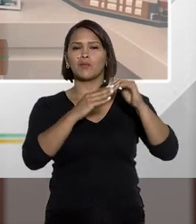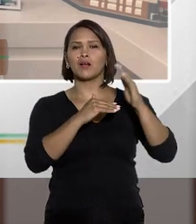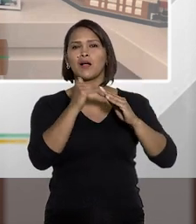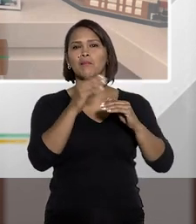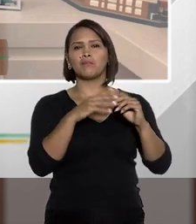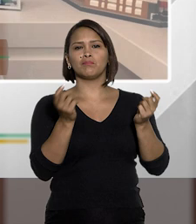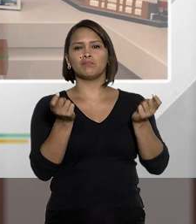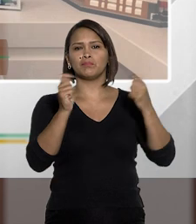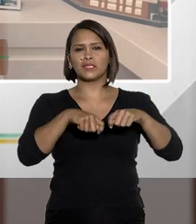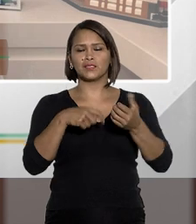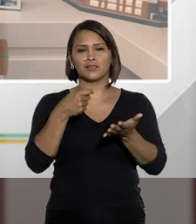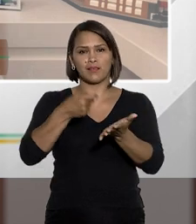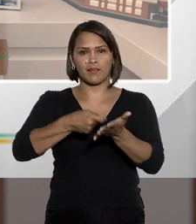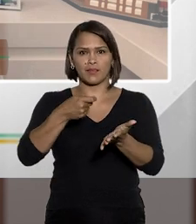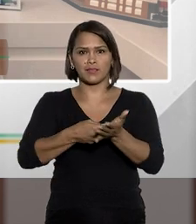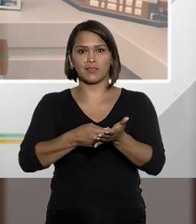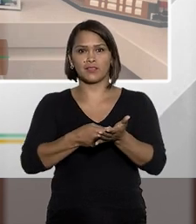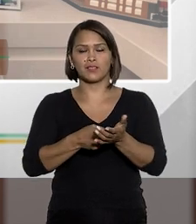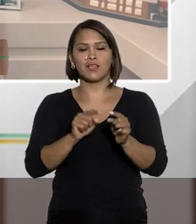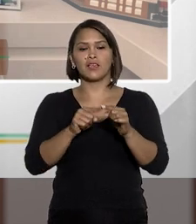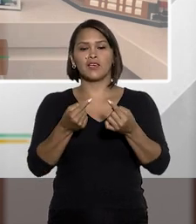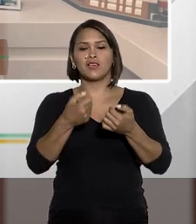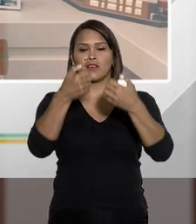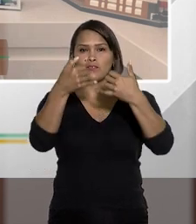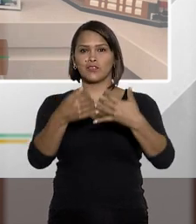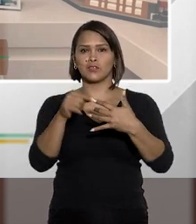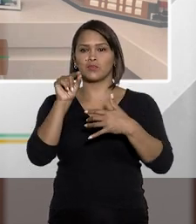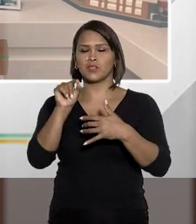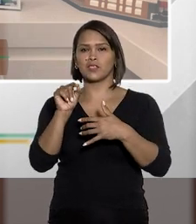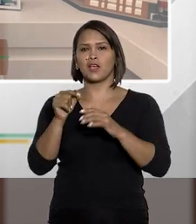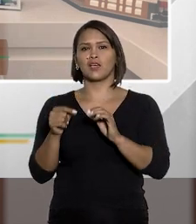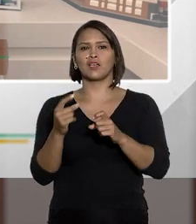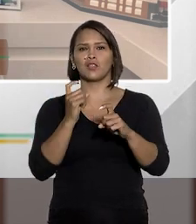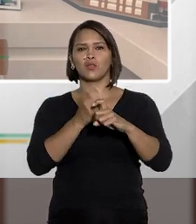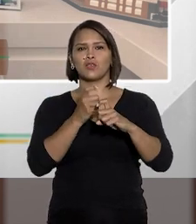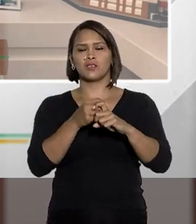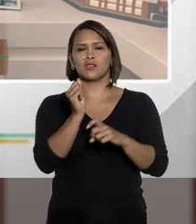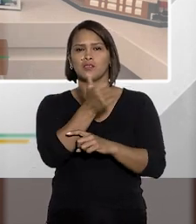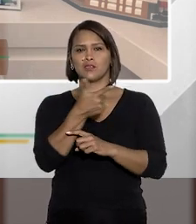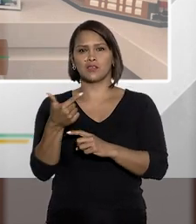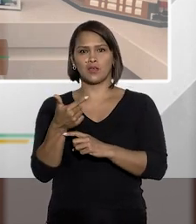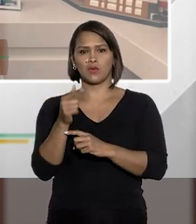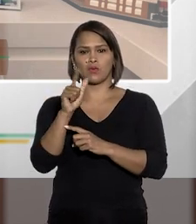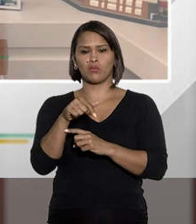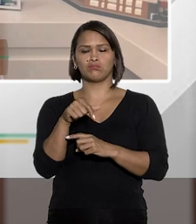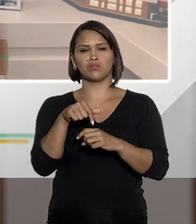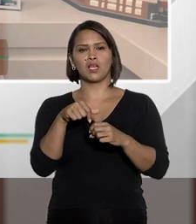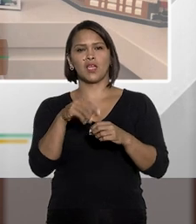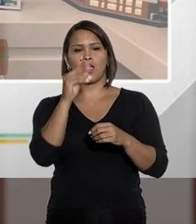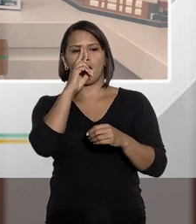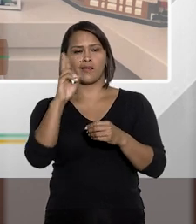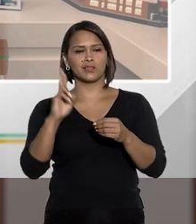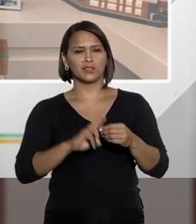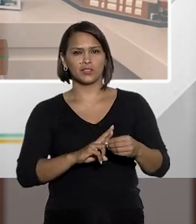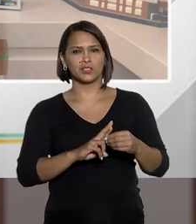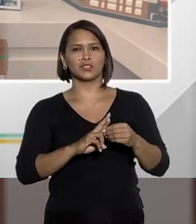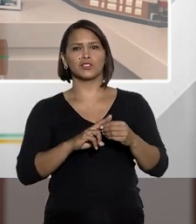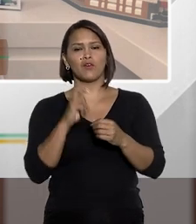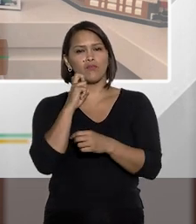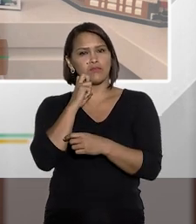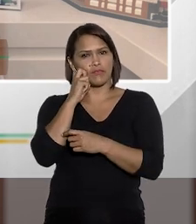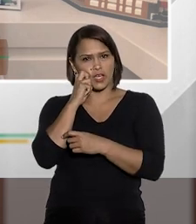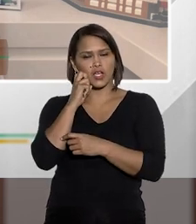de sua capacidade de resistência. E aí eu vou jogar aqui no inciso segundo, submeter-se à